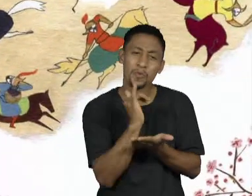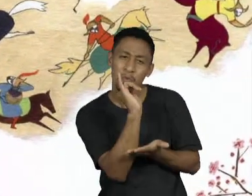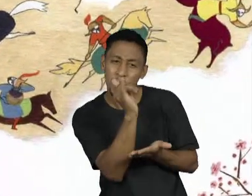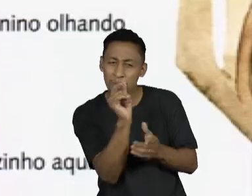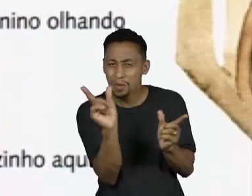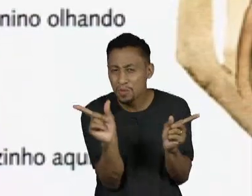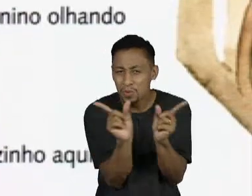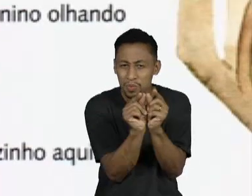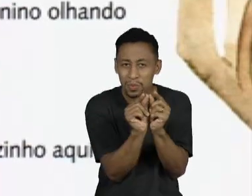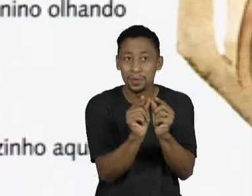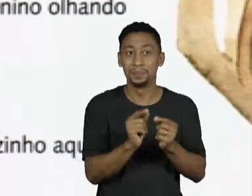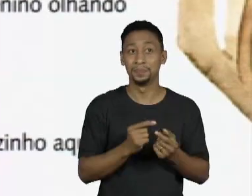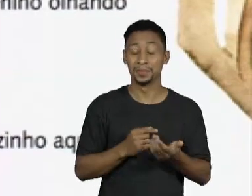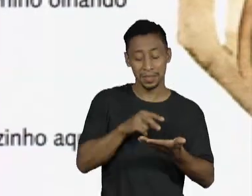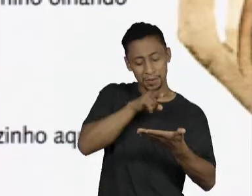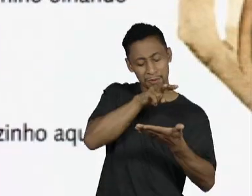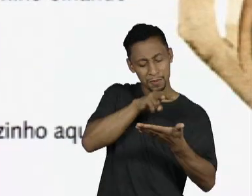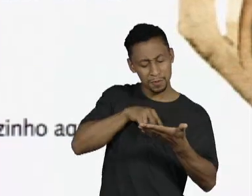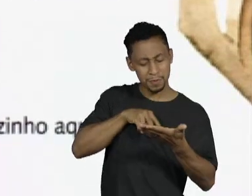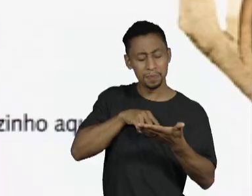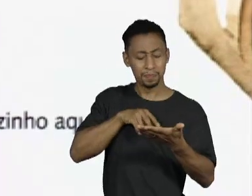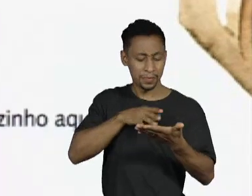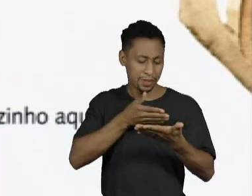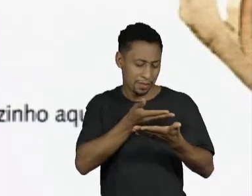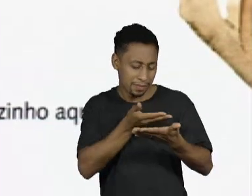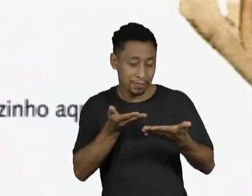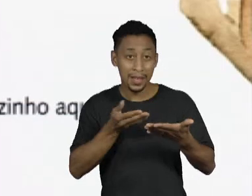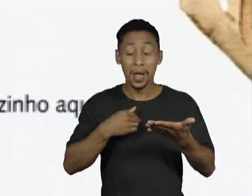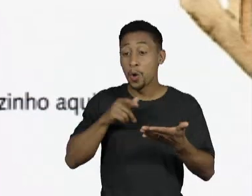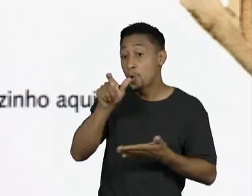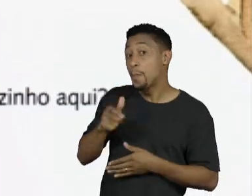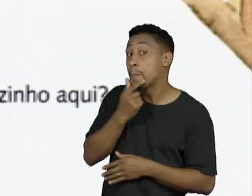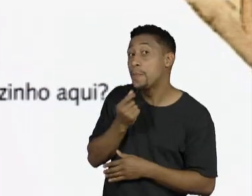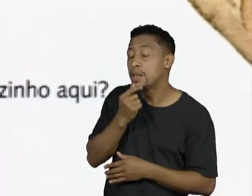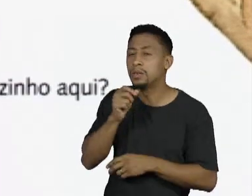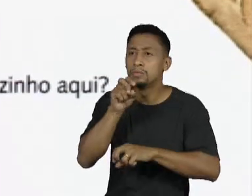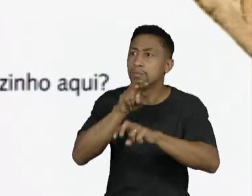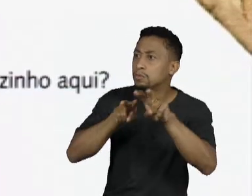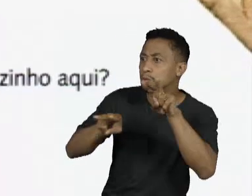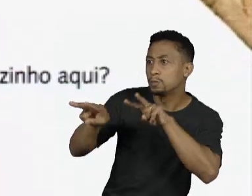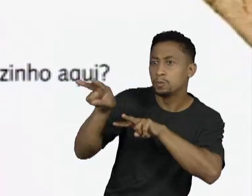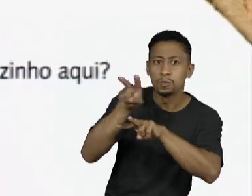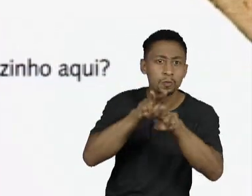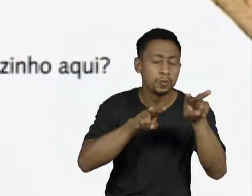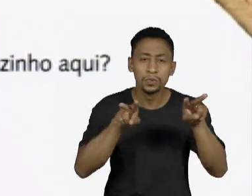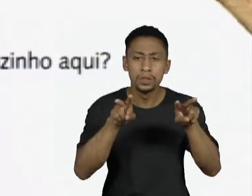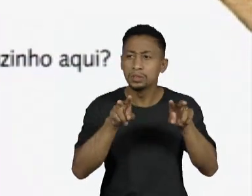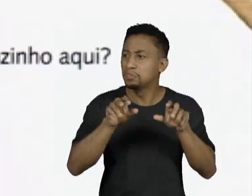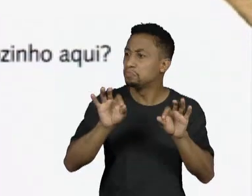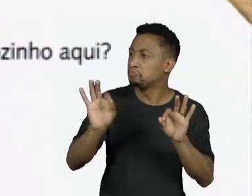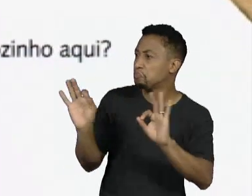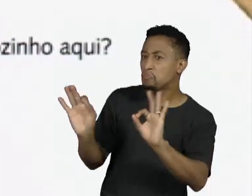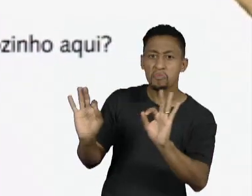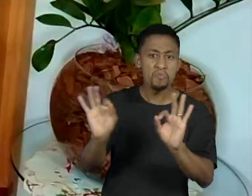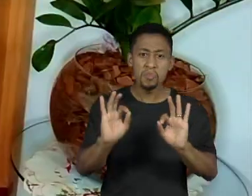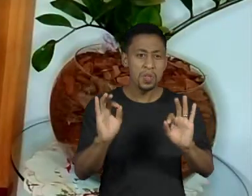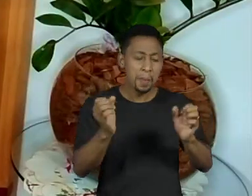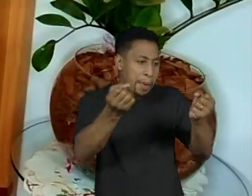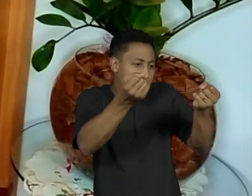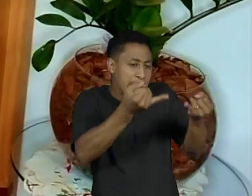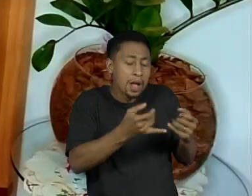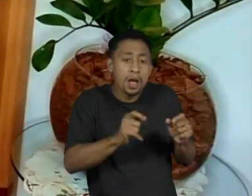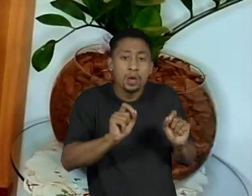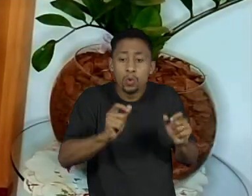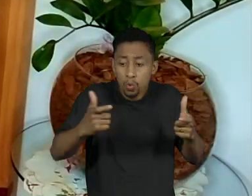você. Depois de dar uma olhada geral para todos os lados, o menino falou. Nossa, não tem ninguém aqui para me dizer que lugar é esse?